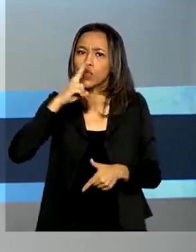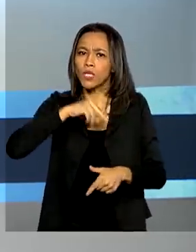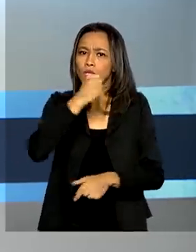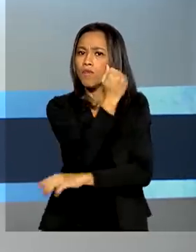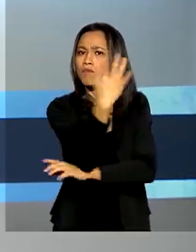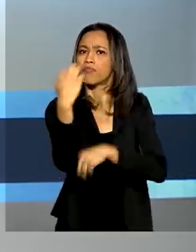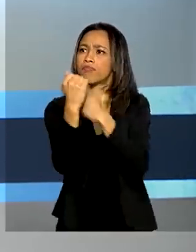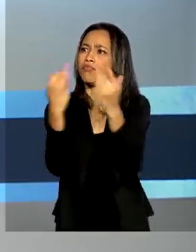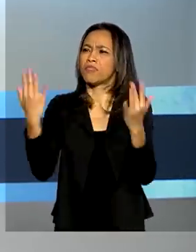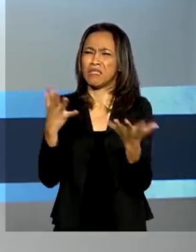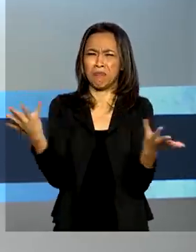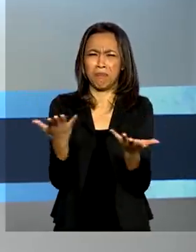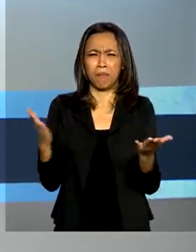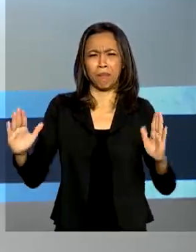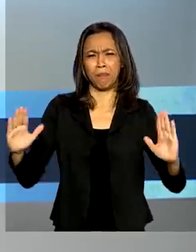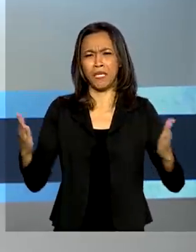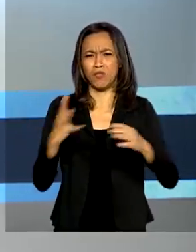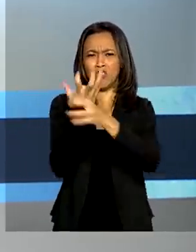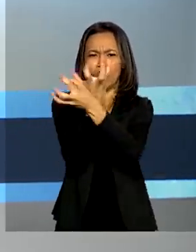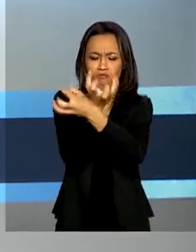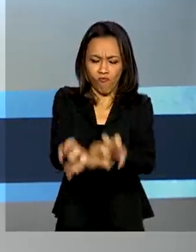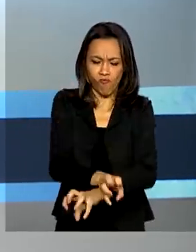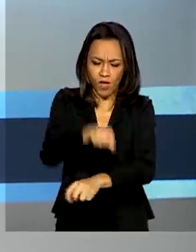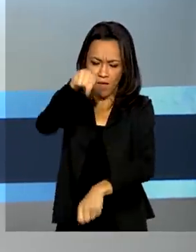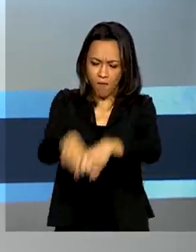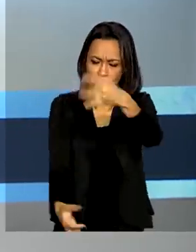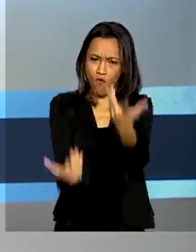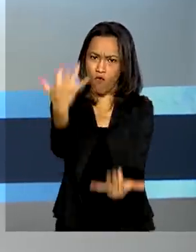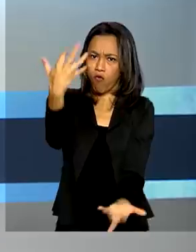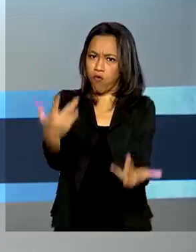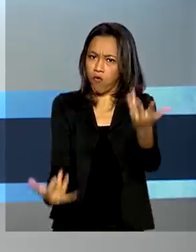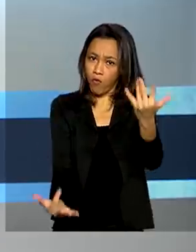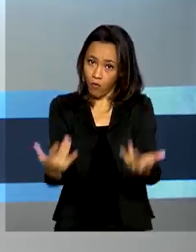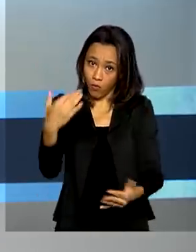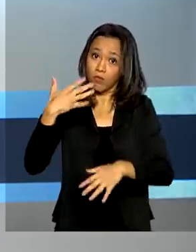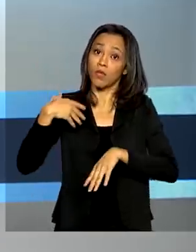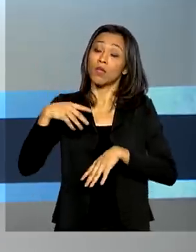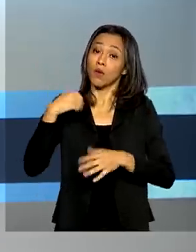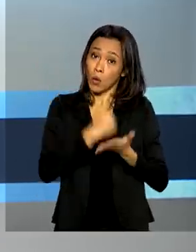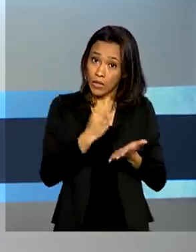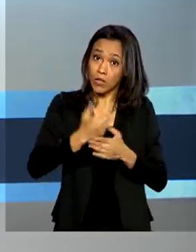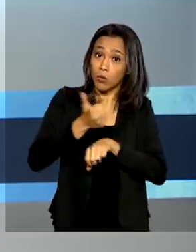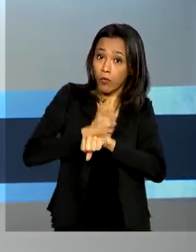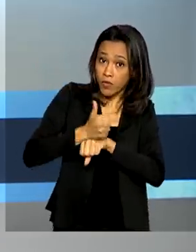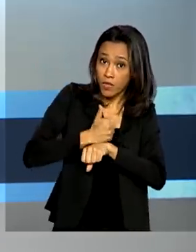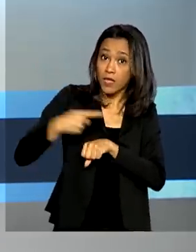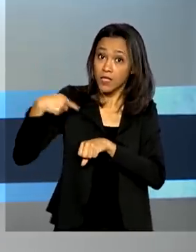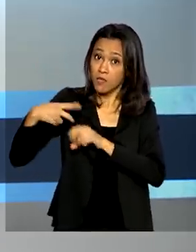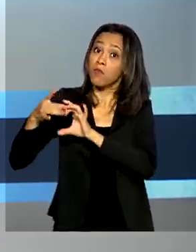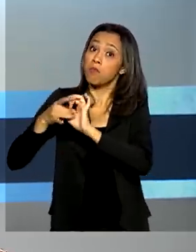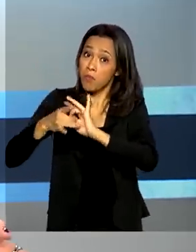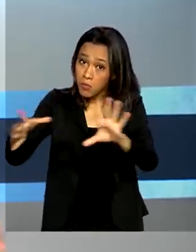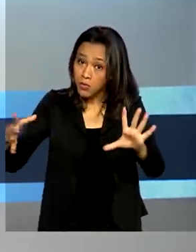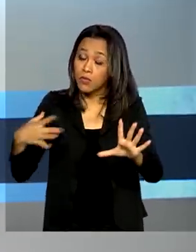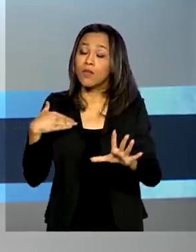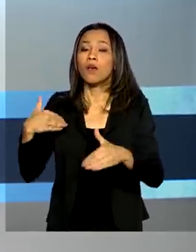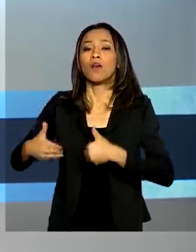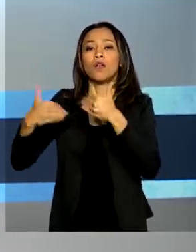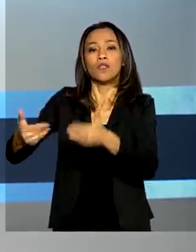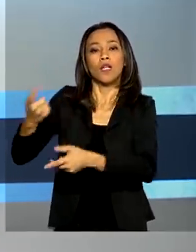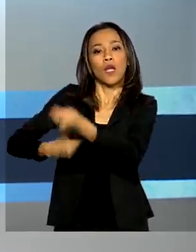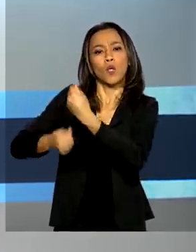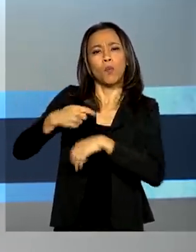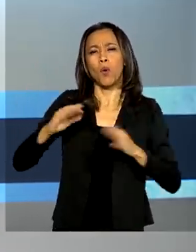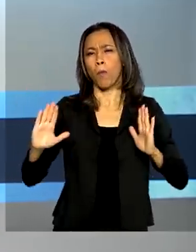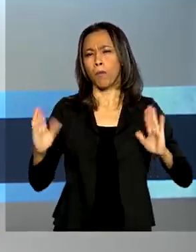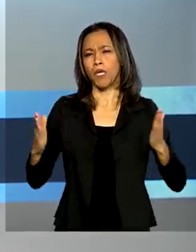nesse período de seca que favorece queimadas e incêndios. A autorização foi dada pelo Ministério da Economia. O prazo de validade